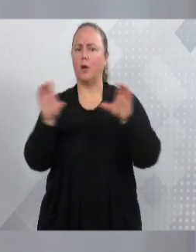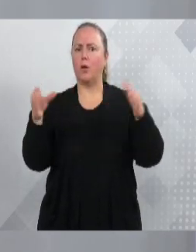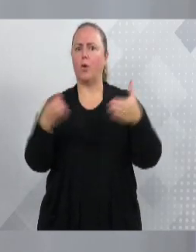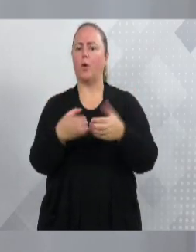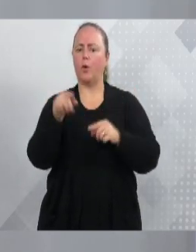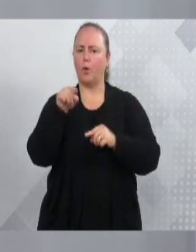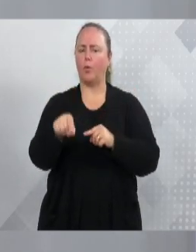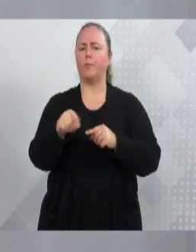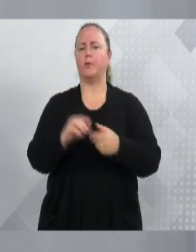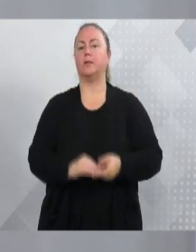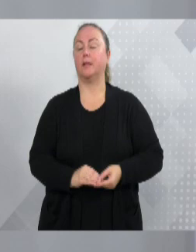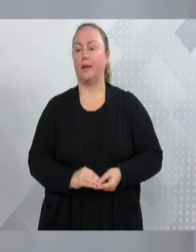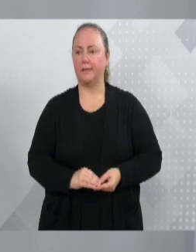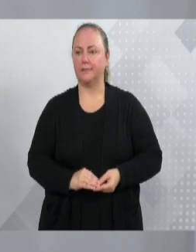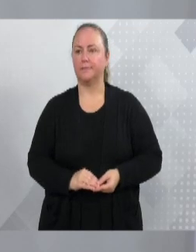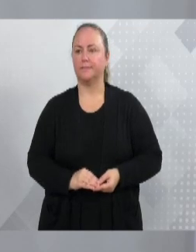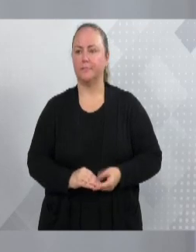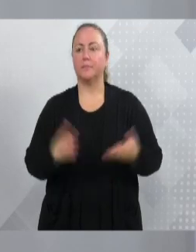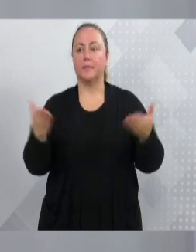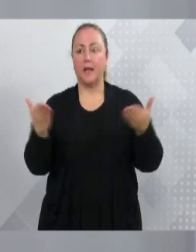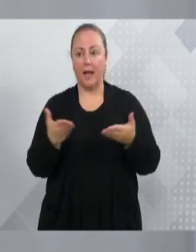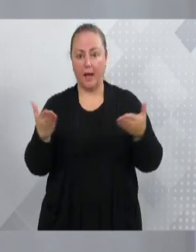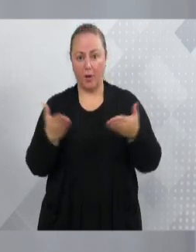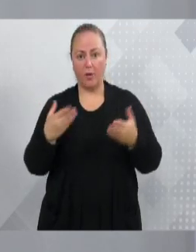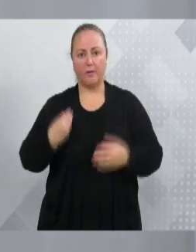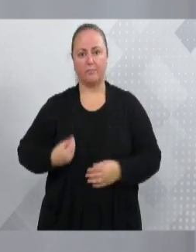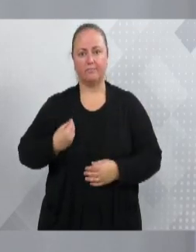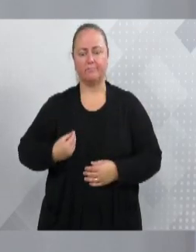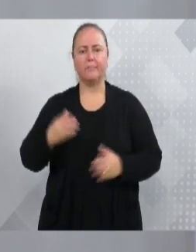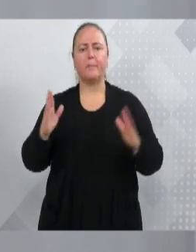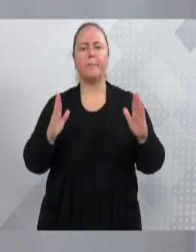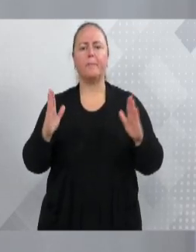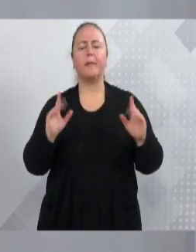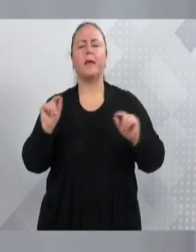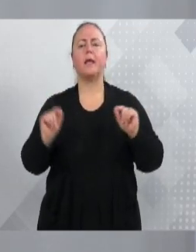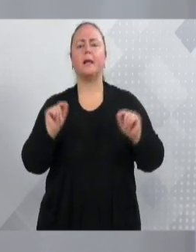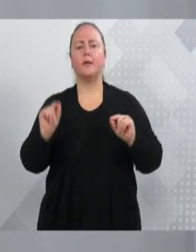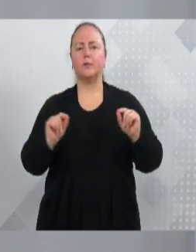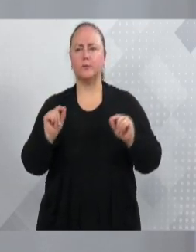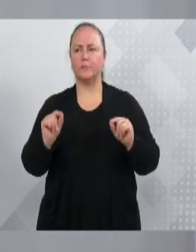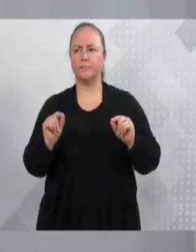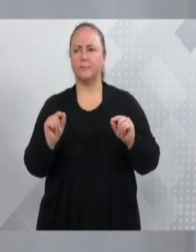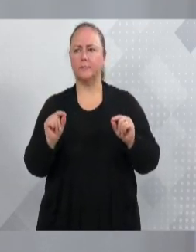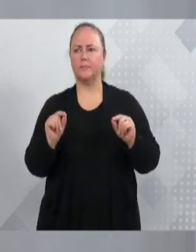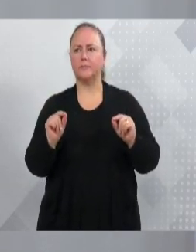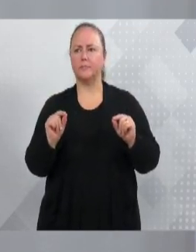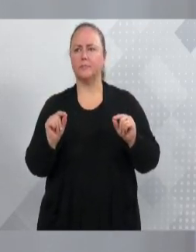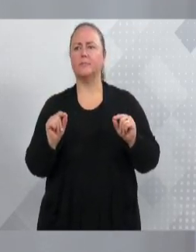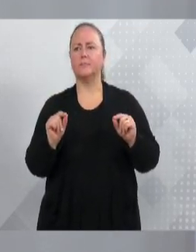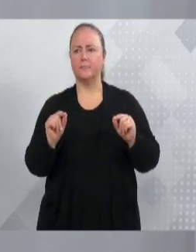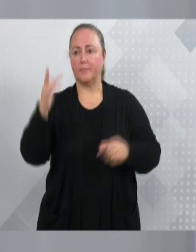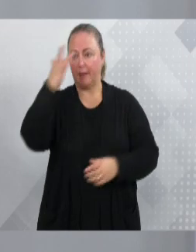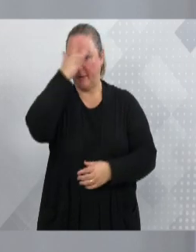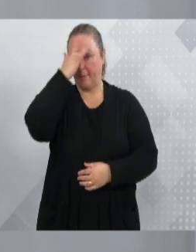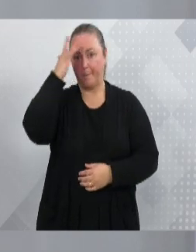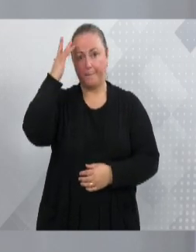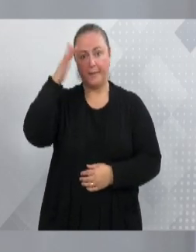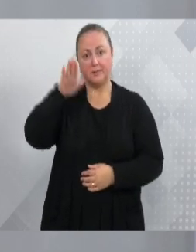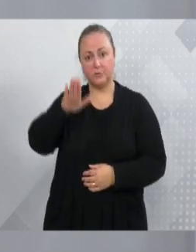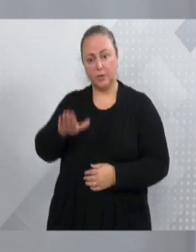de lá. Então, estão... Agora, nós estamos vivendo uma fase em que os próprios... Os próprios